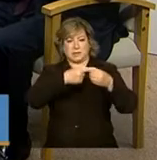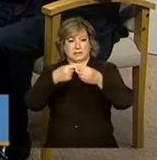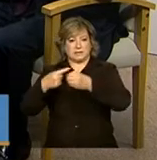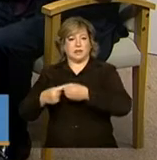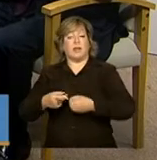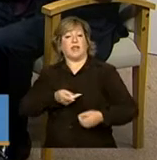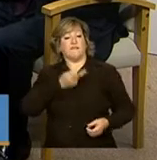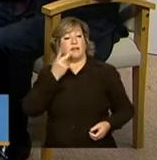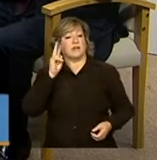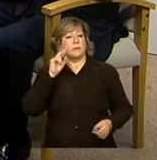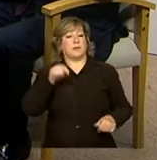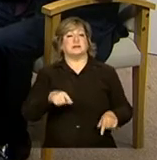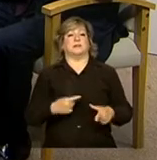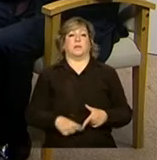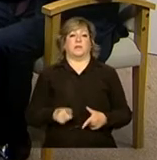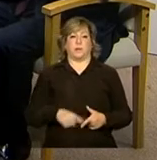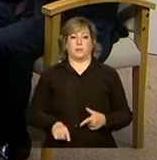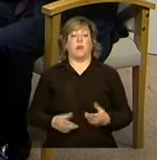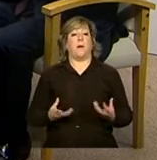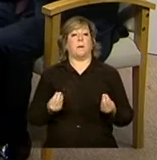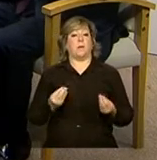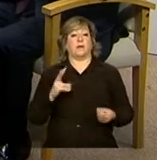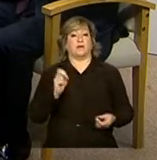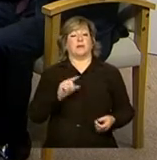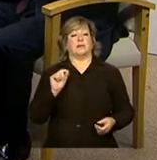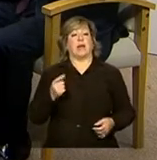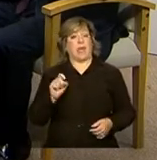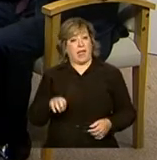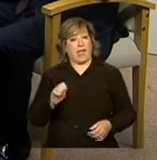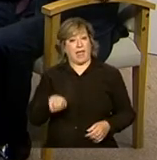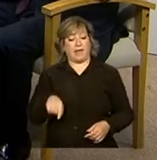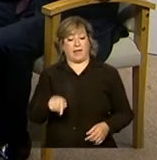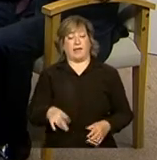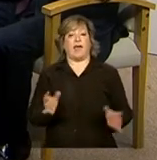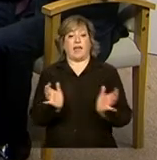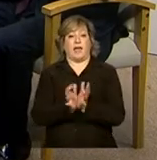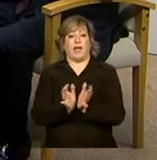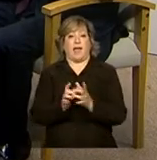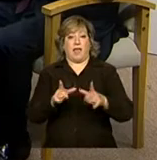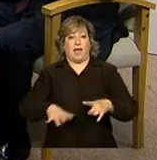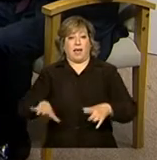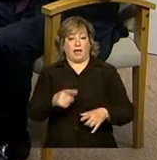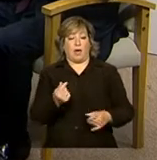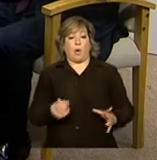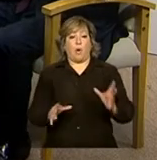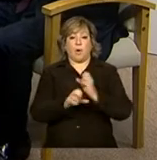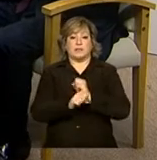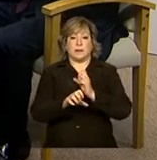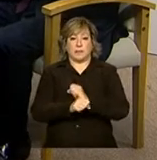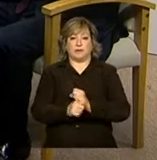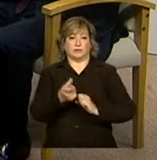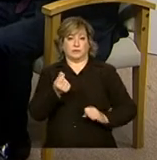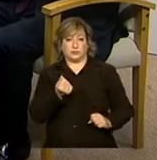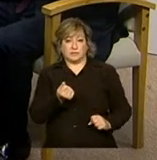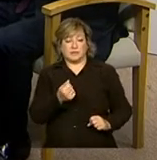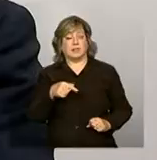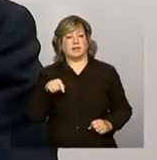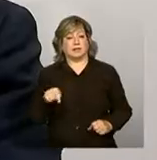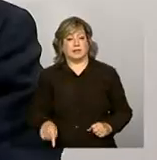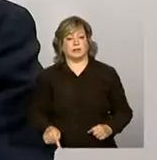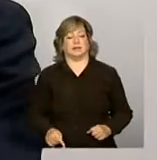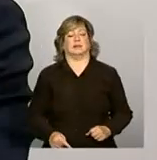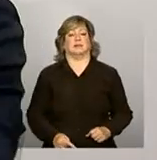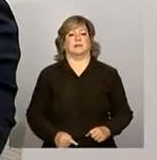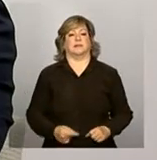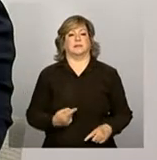problema. E muitas vezes é a área de orçamento e finanças que, dada essa flexibilidade na